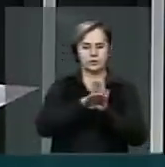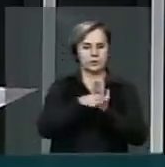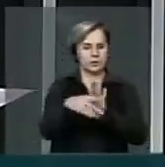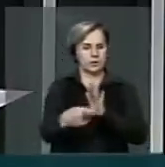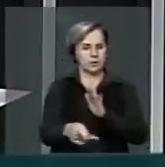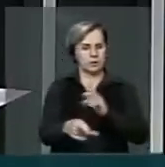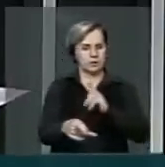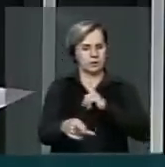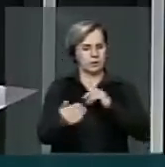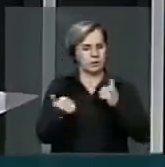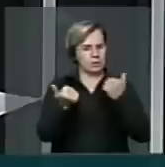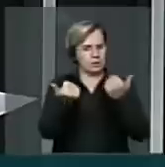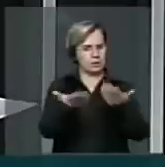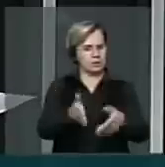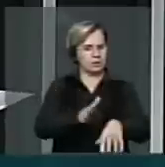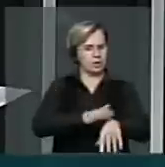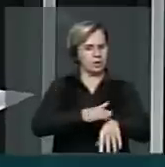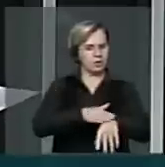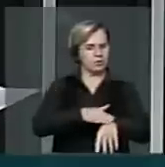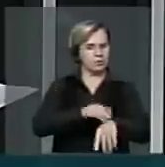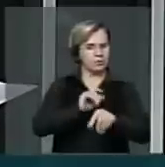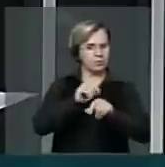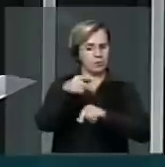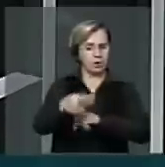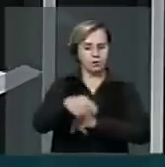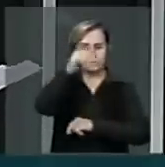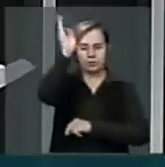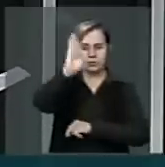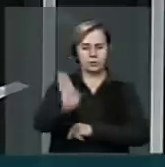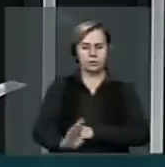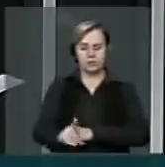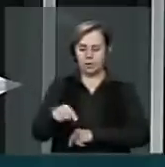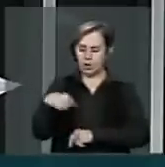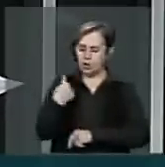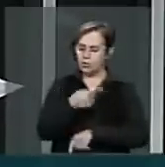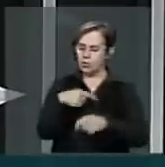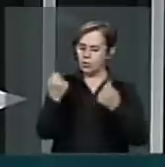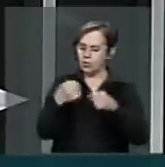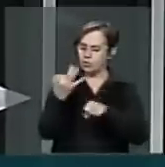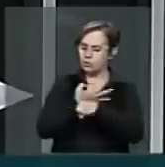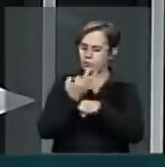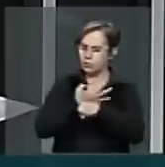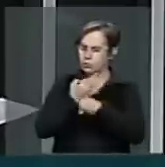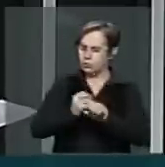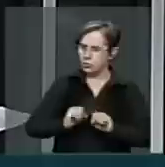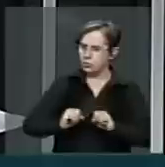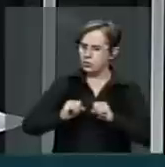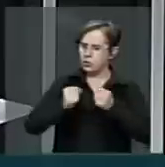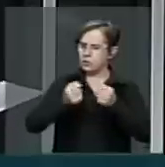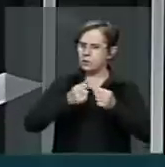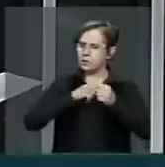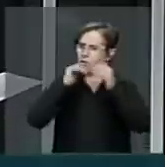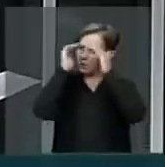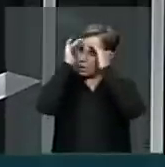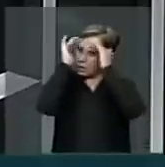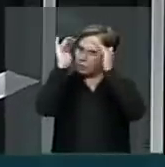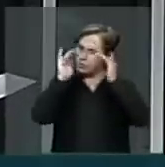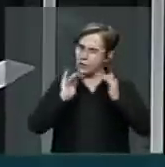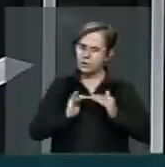o tempo de que no Brasil nós aqui temos que resistir a sermos respeitados